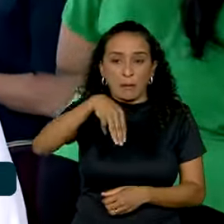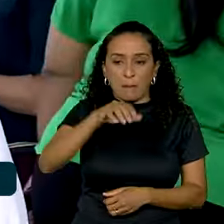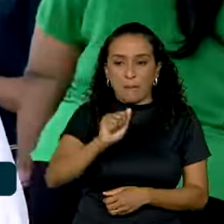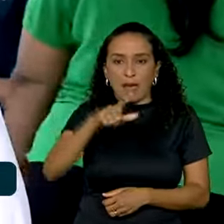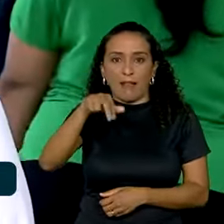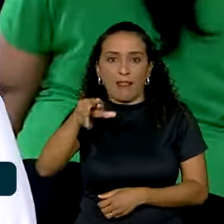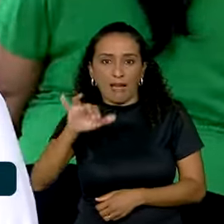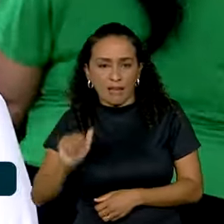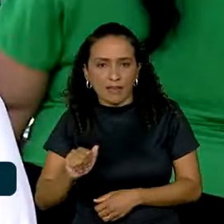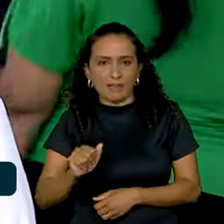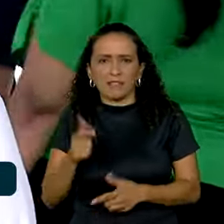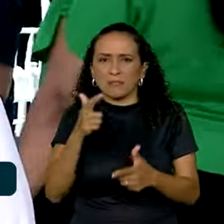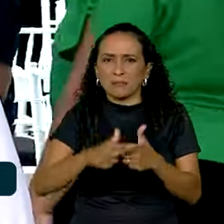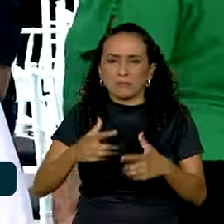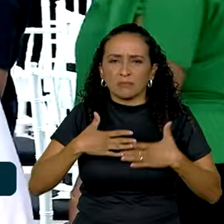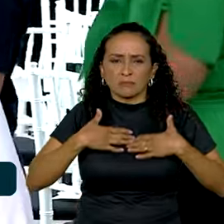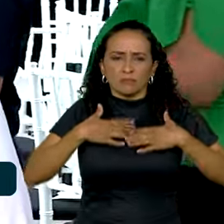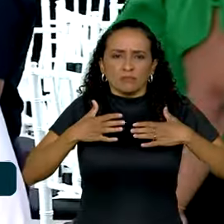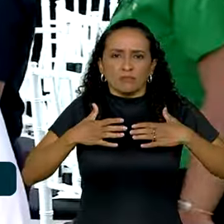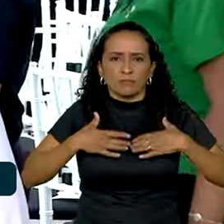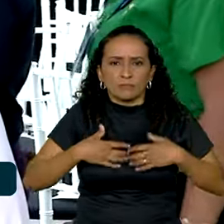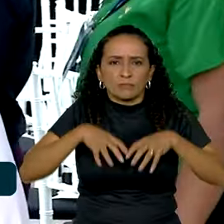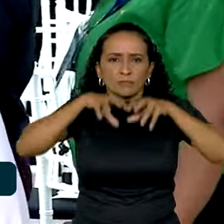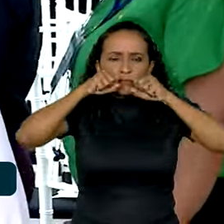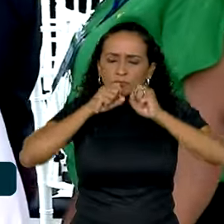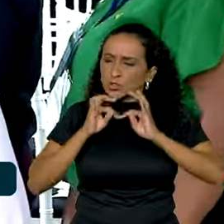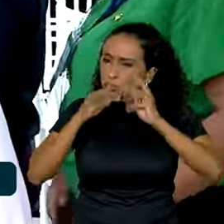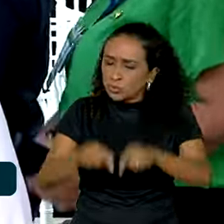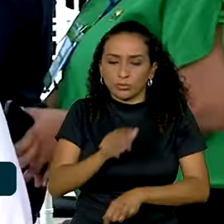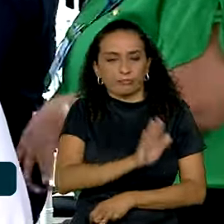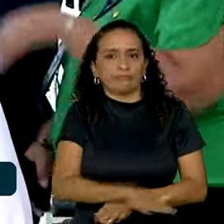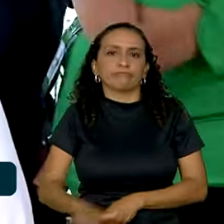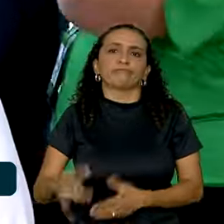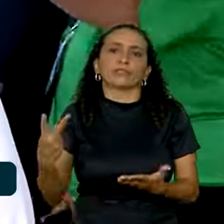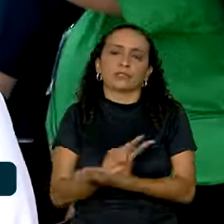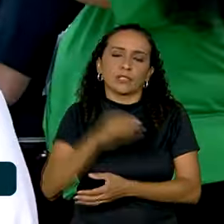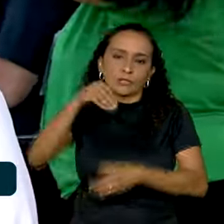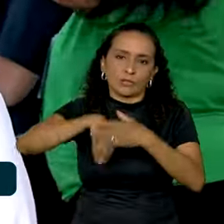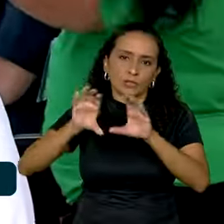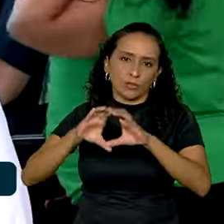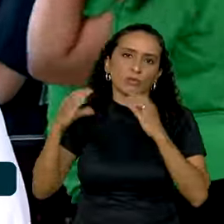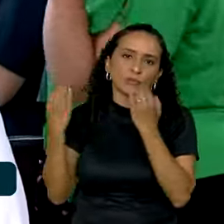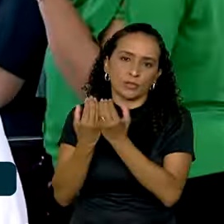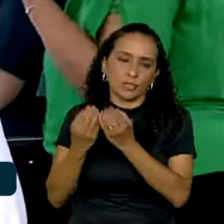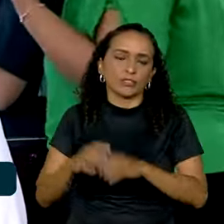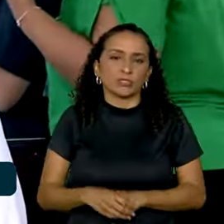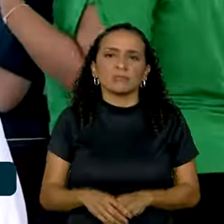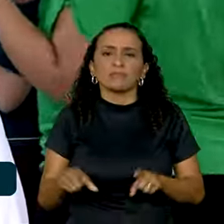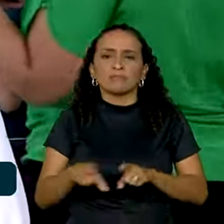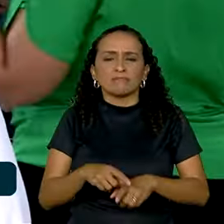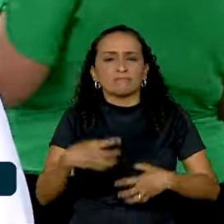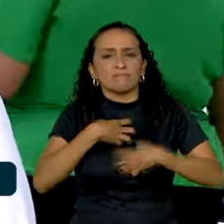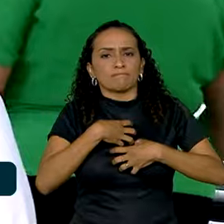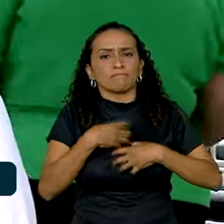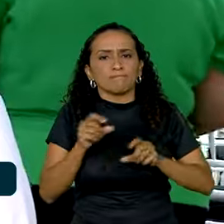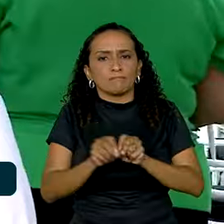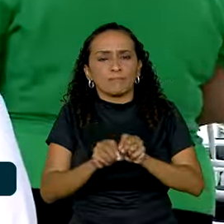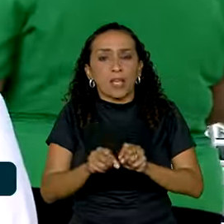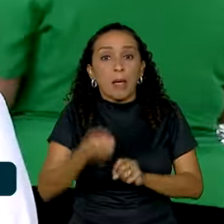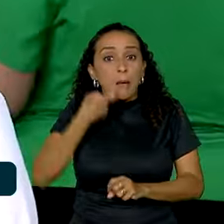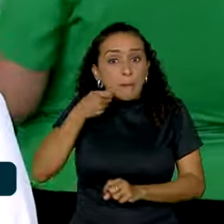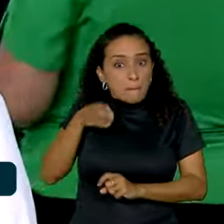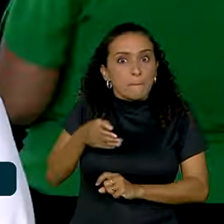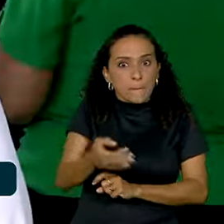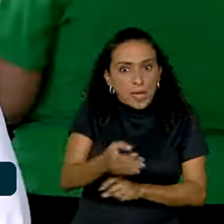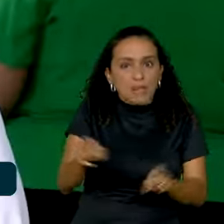respiratórias nas crianças, tudo acontece nas nossas comunidades. E afetou muito o peixe também,